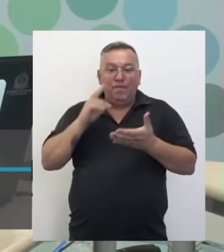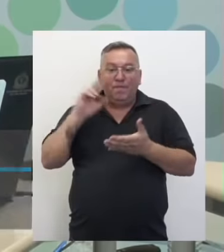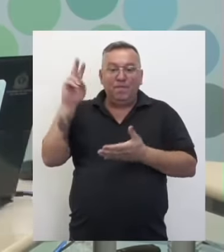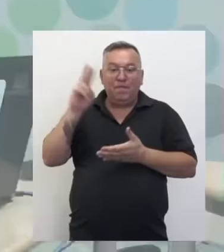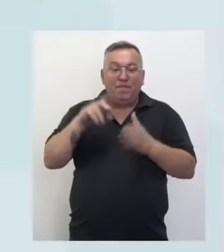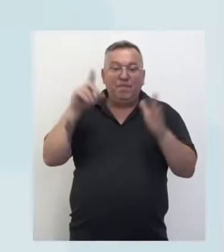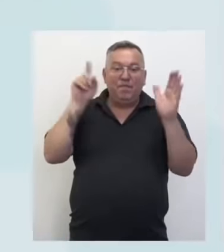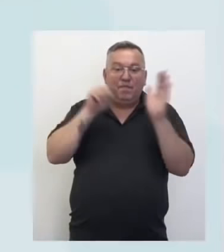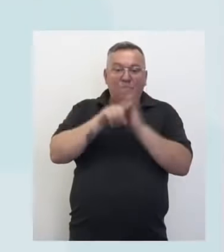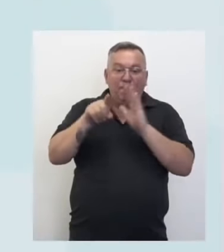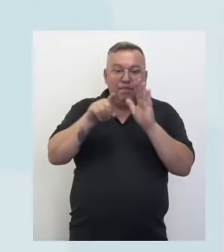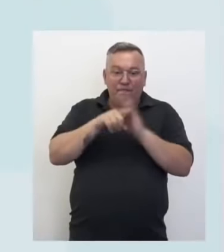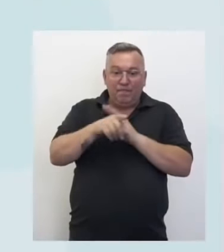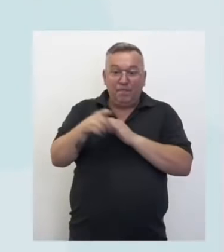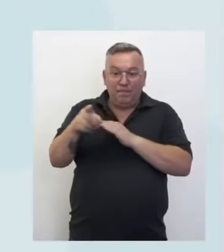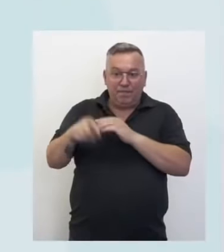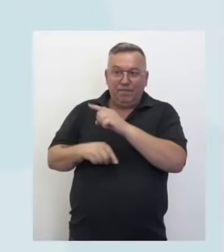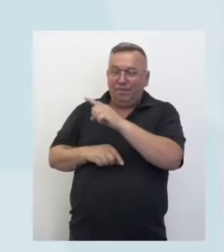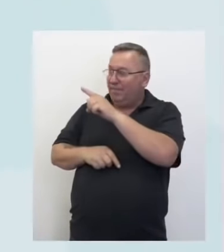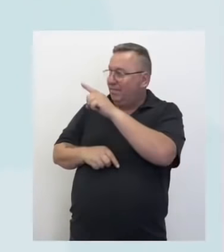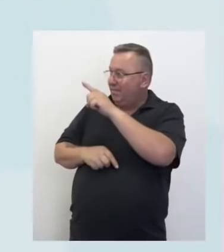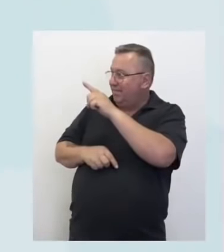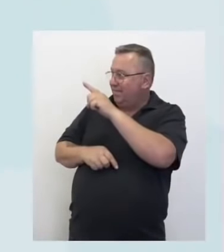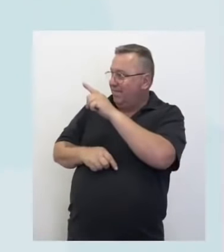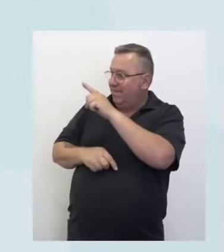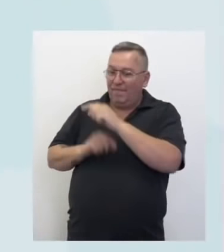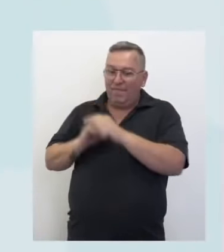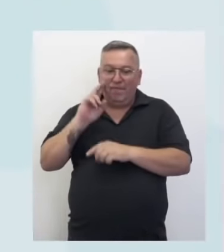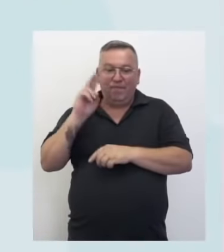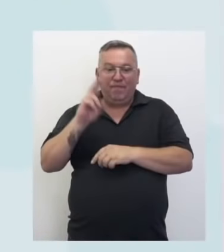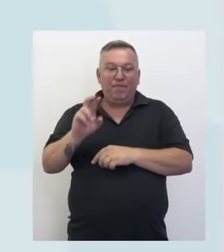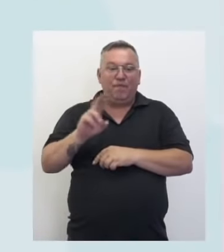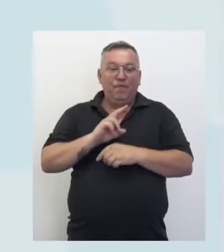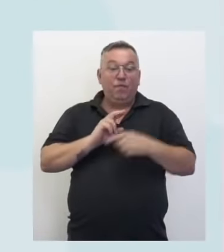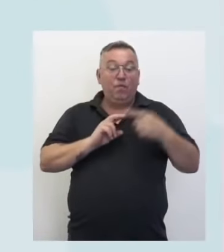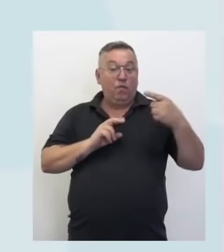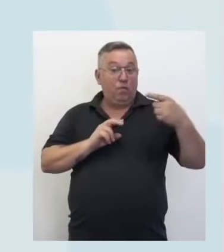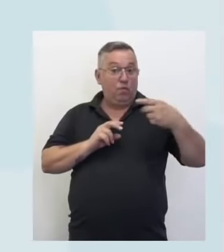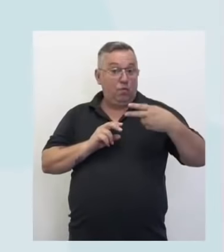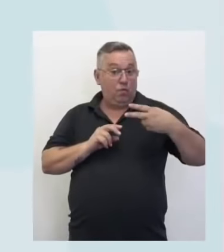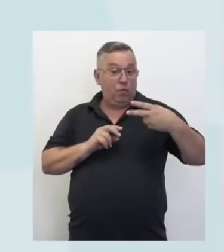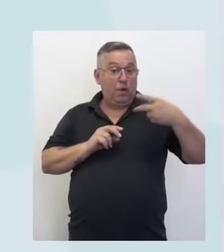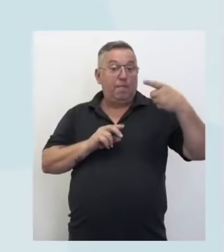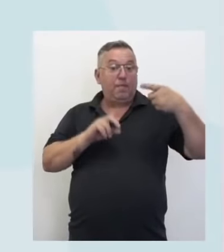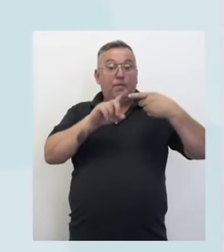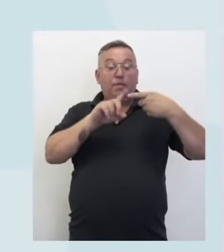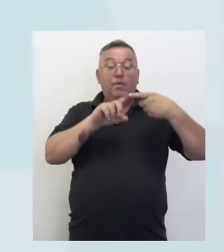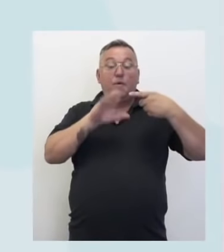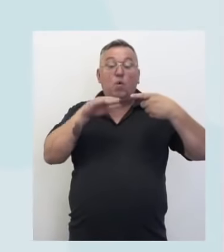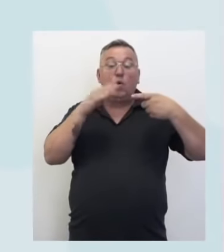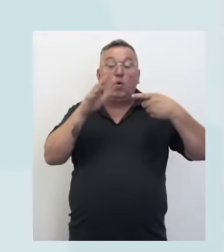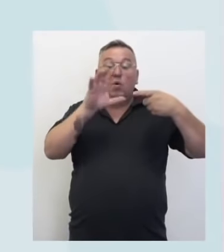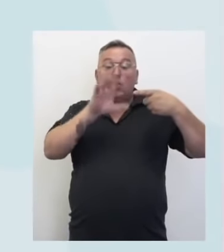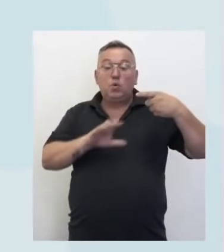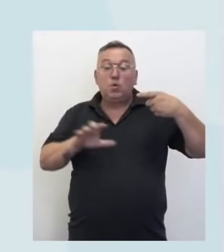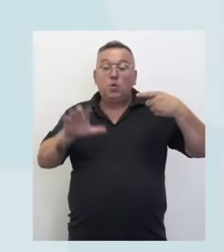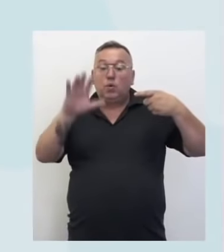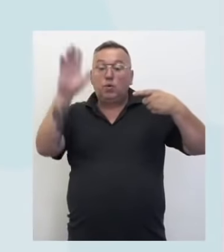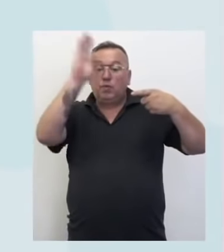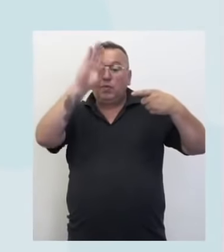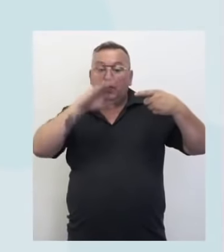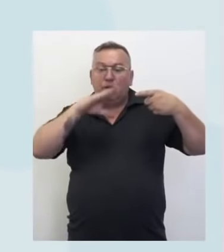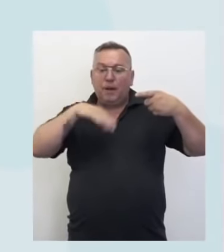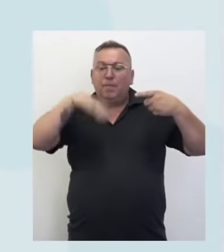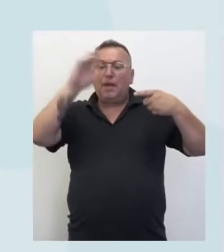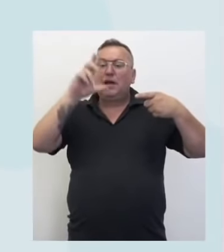olhadinha nas perguntas que vão aparecer aí na tela. Vocês vão responder duas perguntas, pessoal. A primeira é, qual a região do Brasil